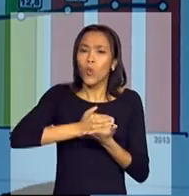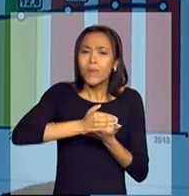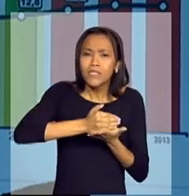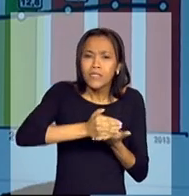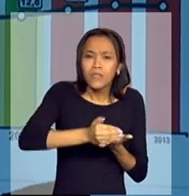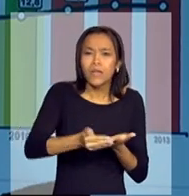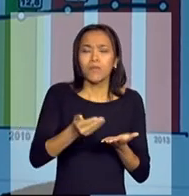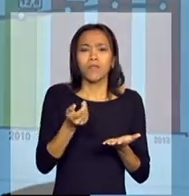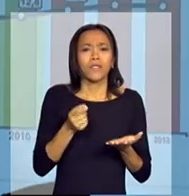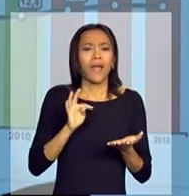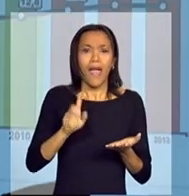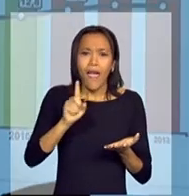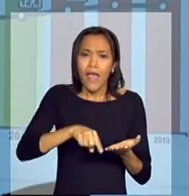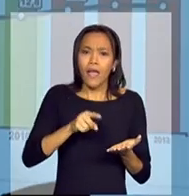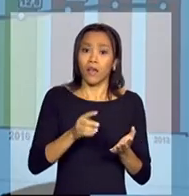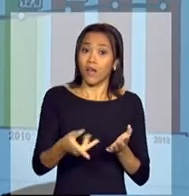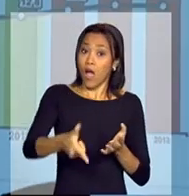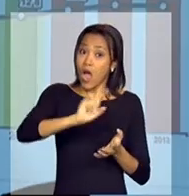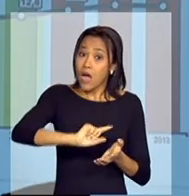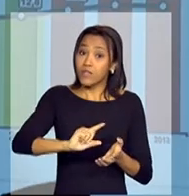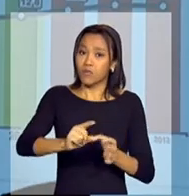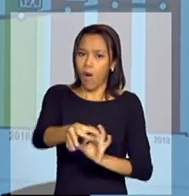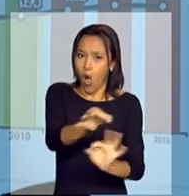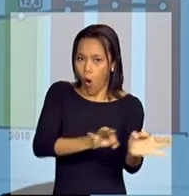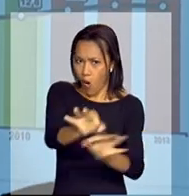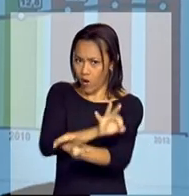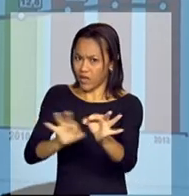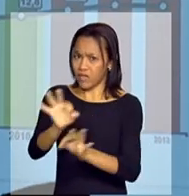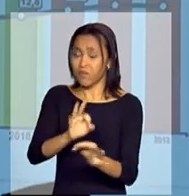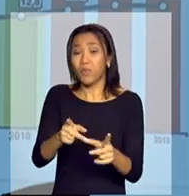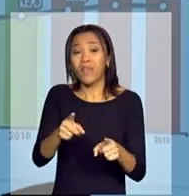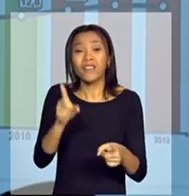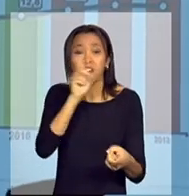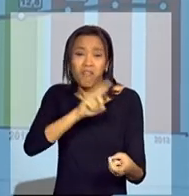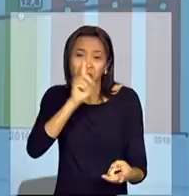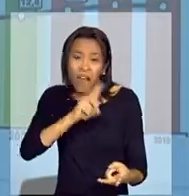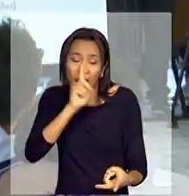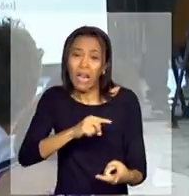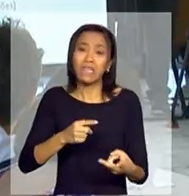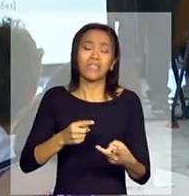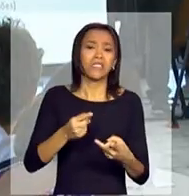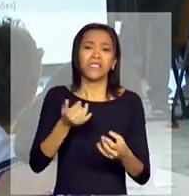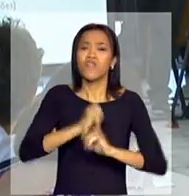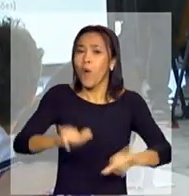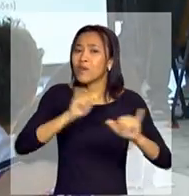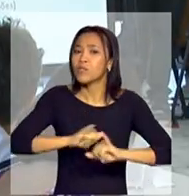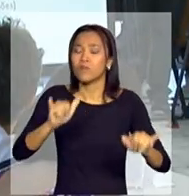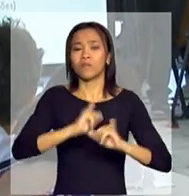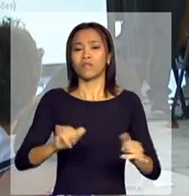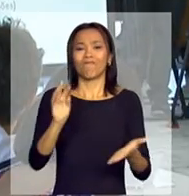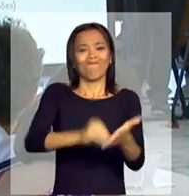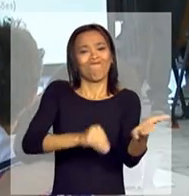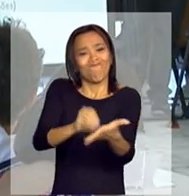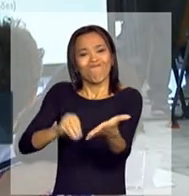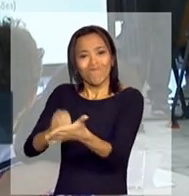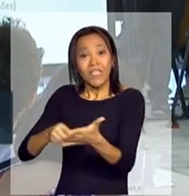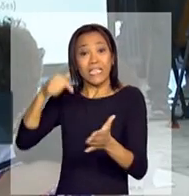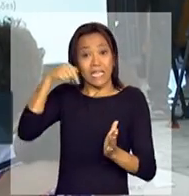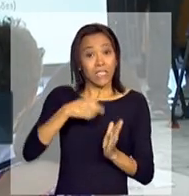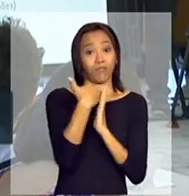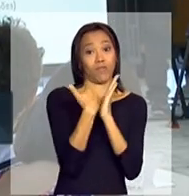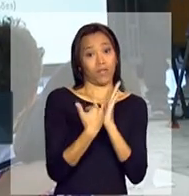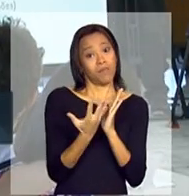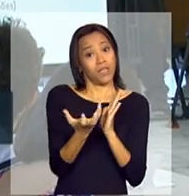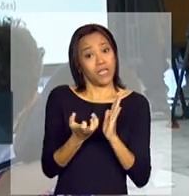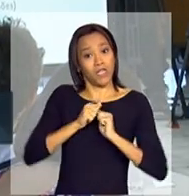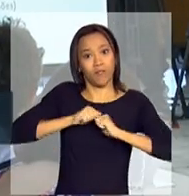ele parte de toda uma reorganização, porque esse cadastro era insuficiente para dar conta de um programa que pretendia ter